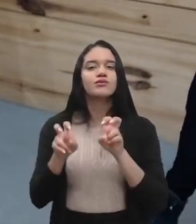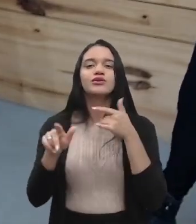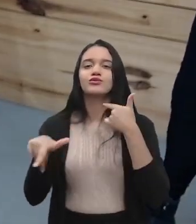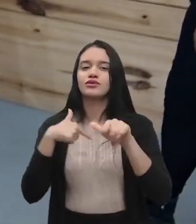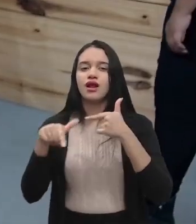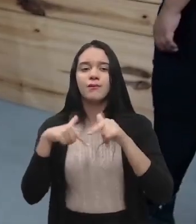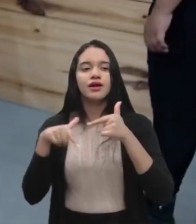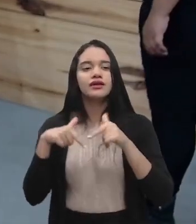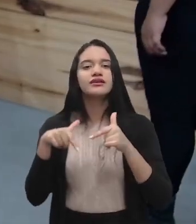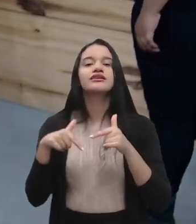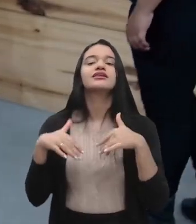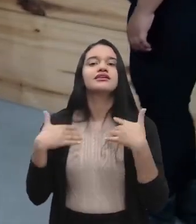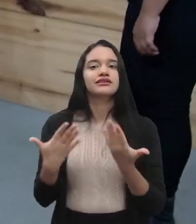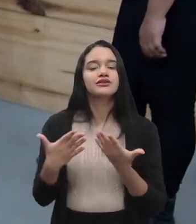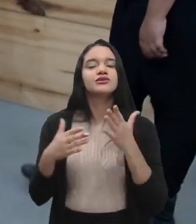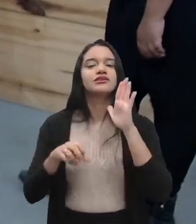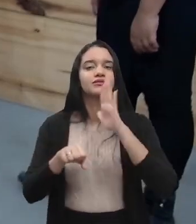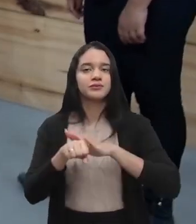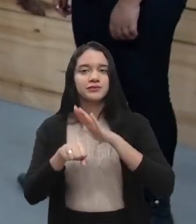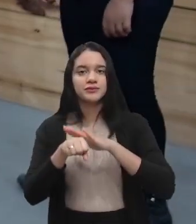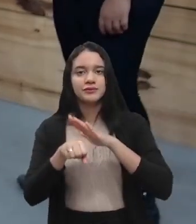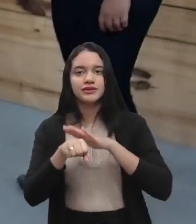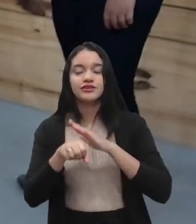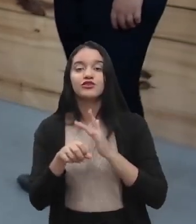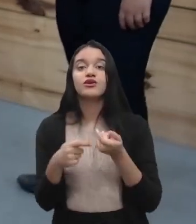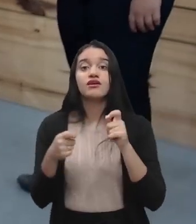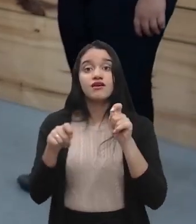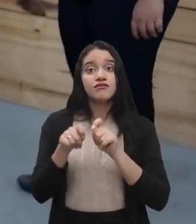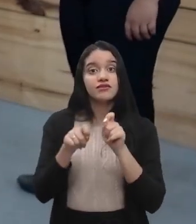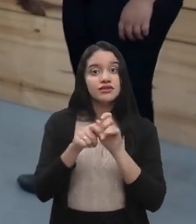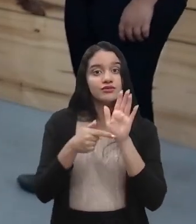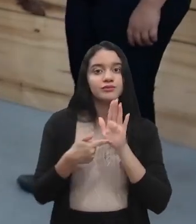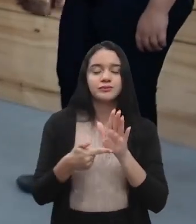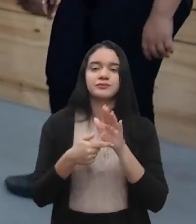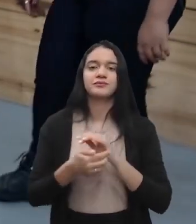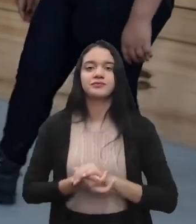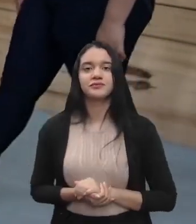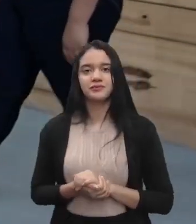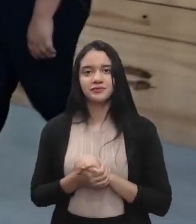altura. Então, nesse momento, eles vão aqui fazer a exposição para vocês.